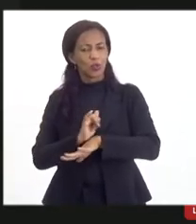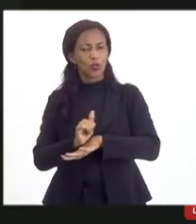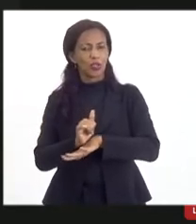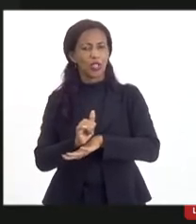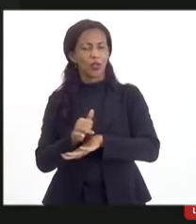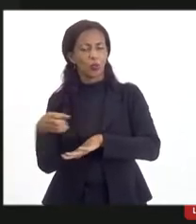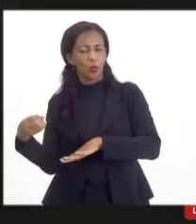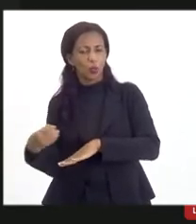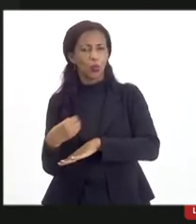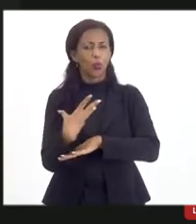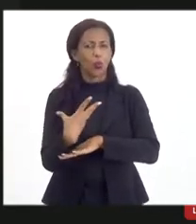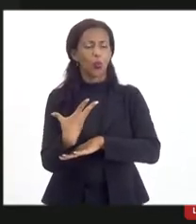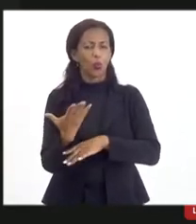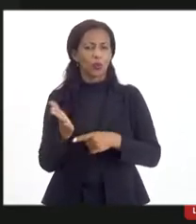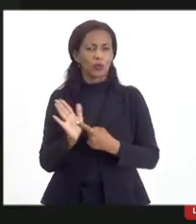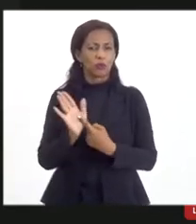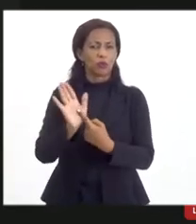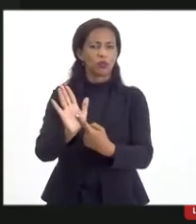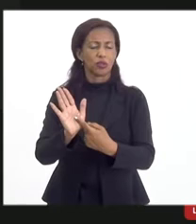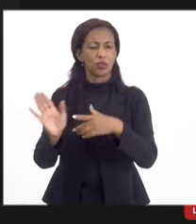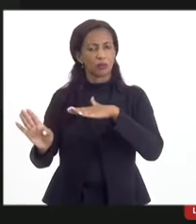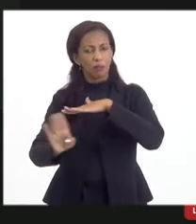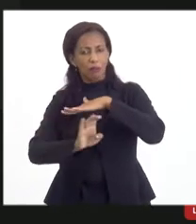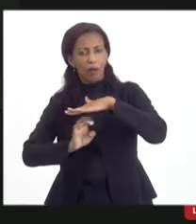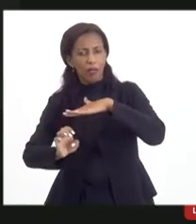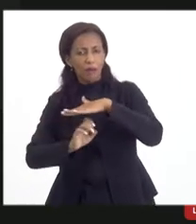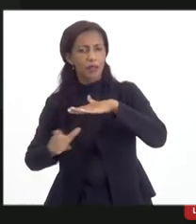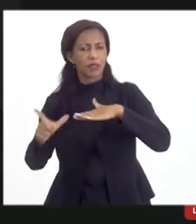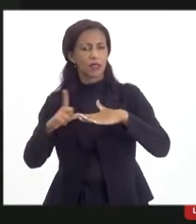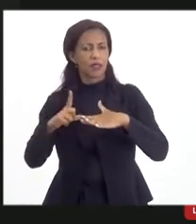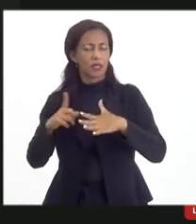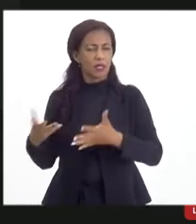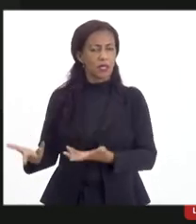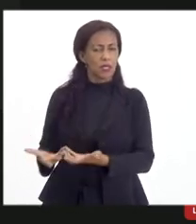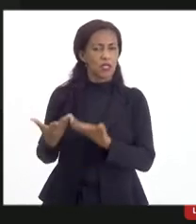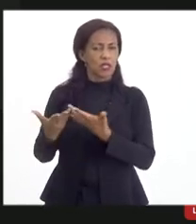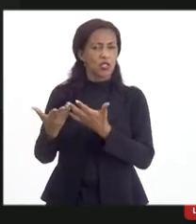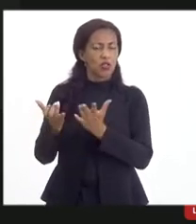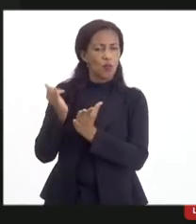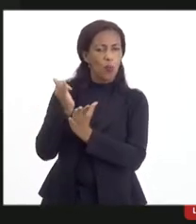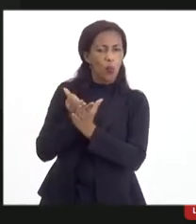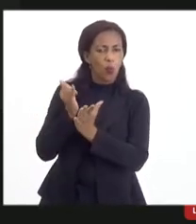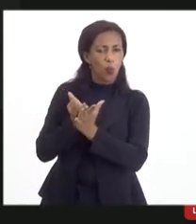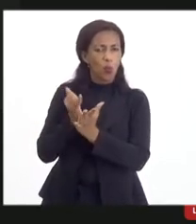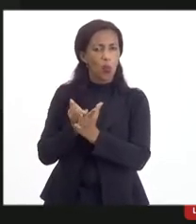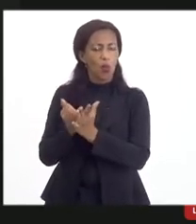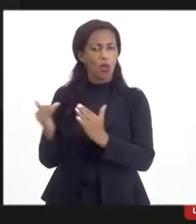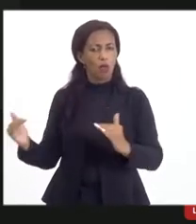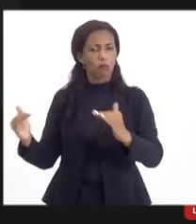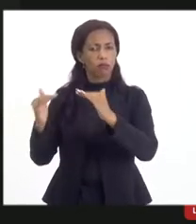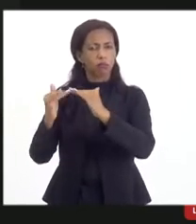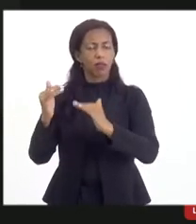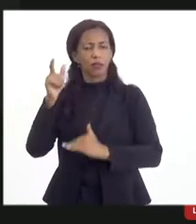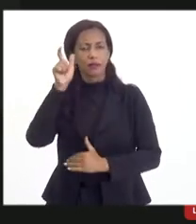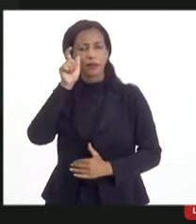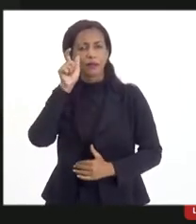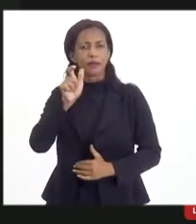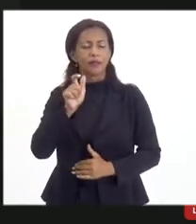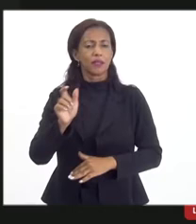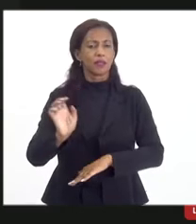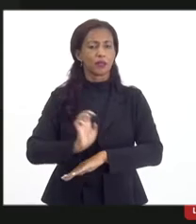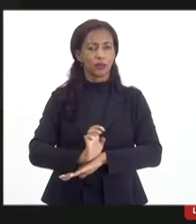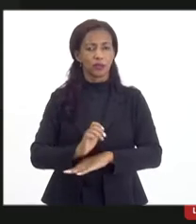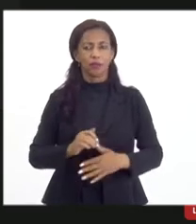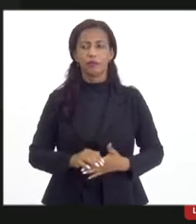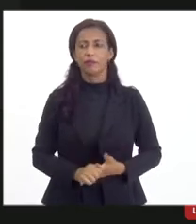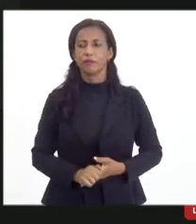apresentado para a empresa conseguir algum incentivo é extremamente adequado e interessante para o nosso Estado.